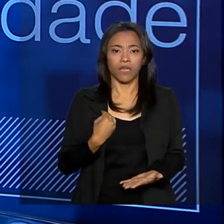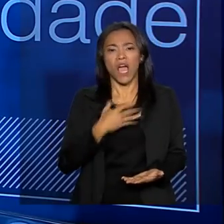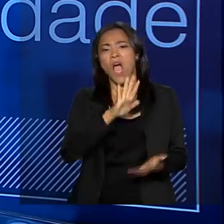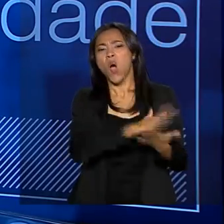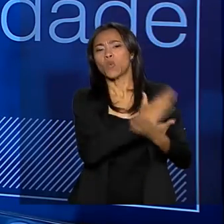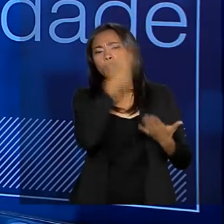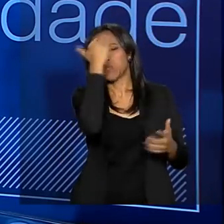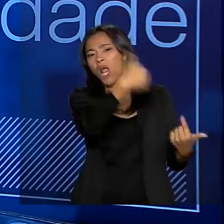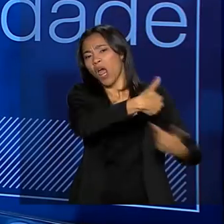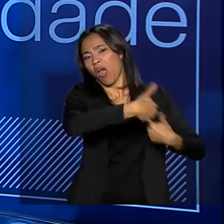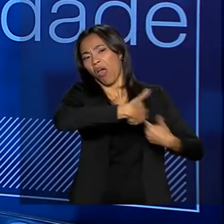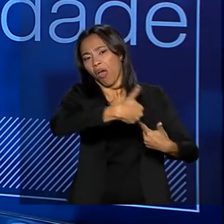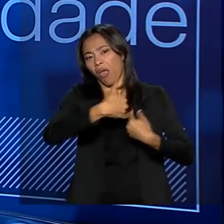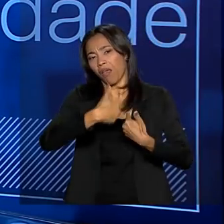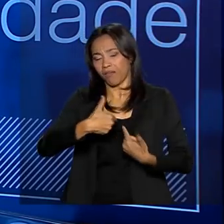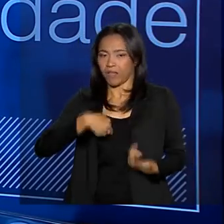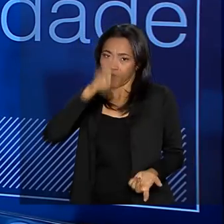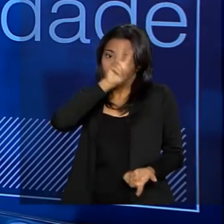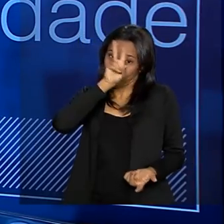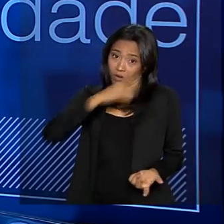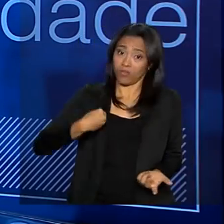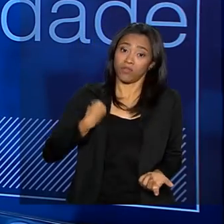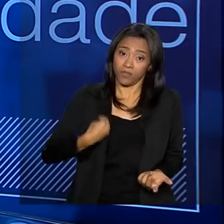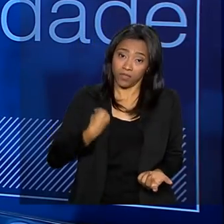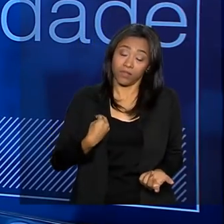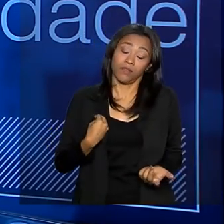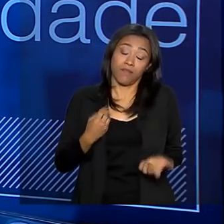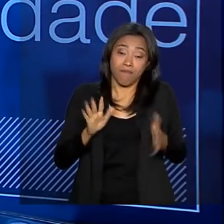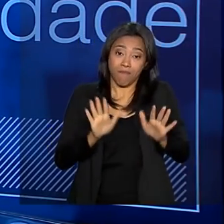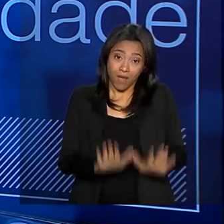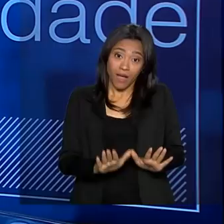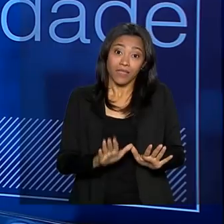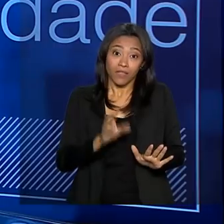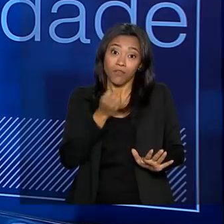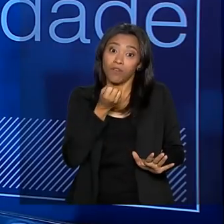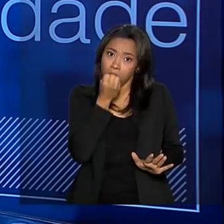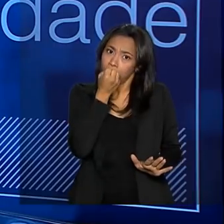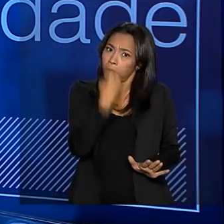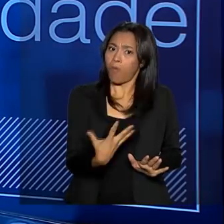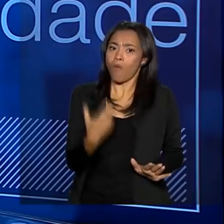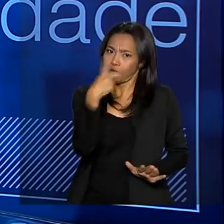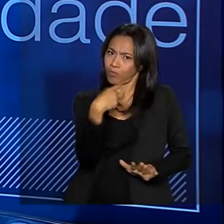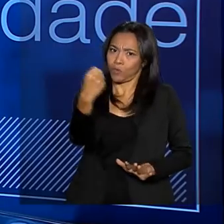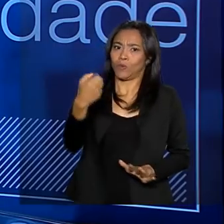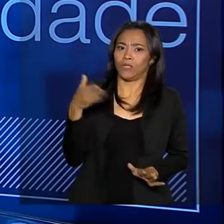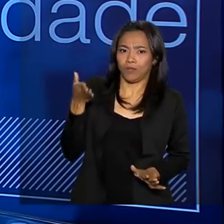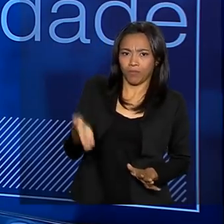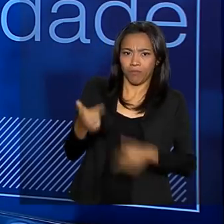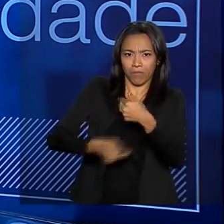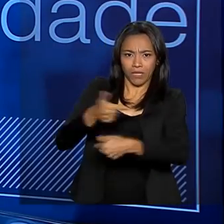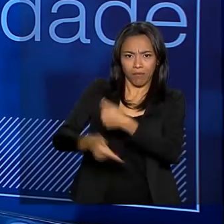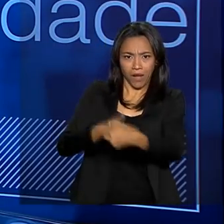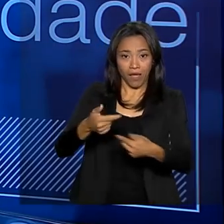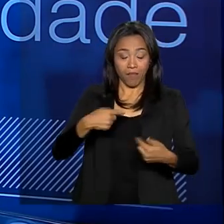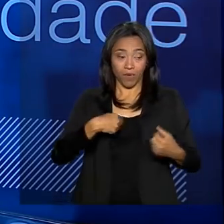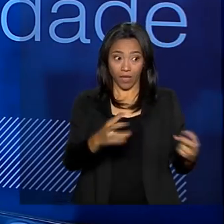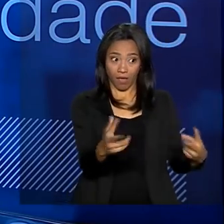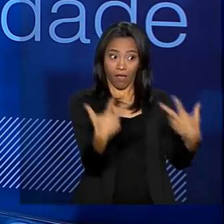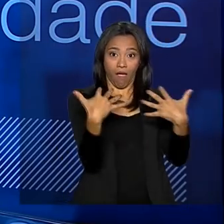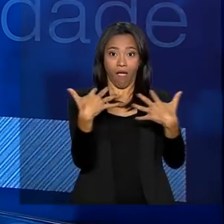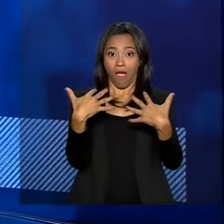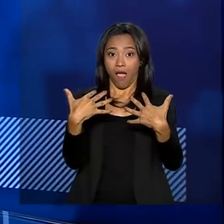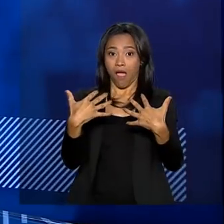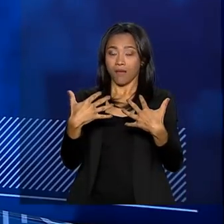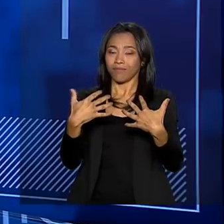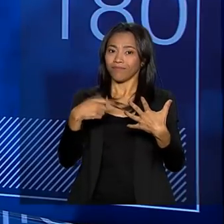Zombaram, chegaram a zombar da minha história de vida. Mas, de uma certa forma, o saldo foi muito positivo. Porque a figura polêmica acabou